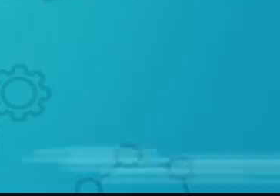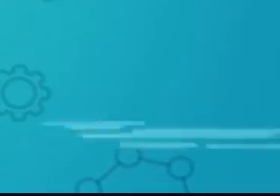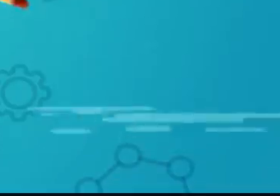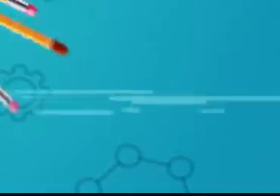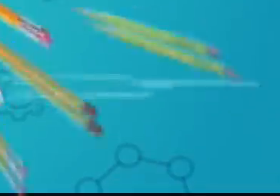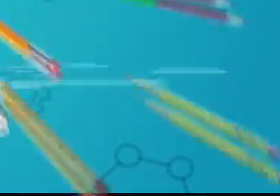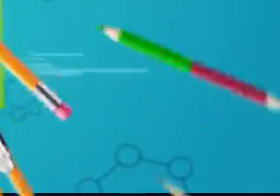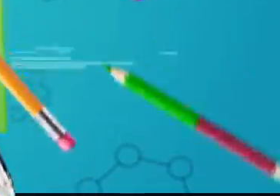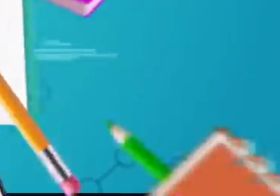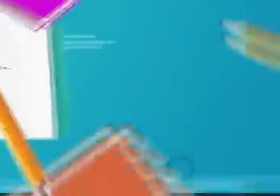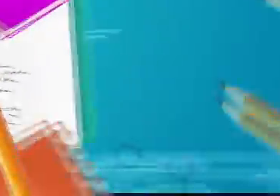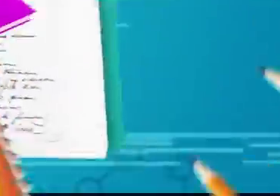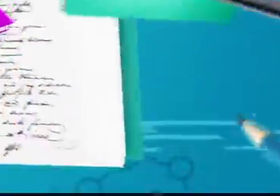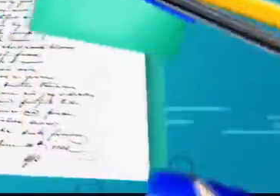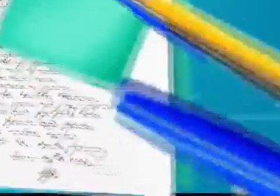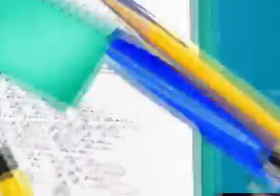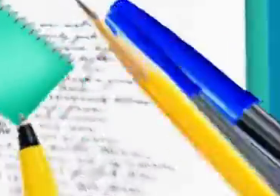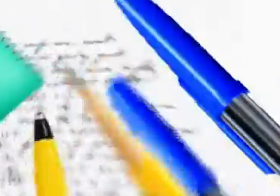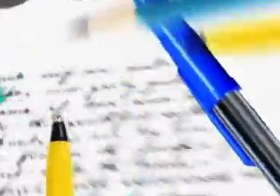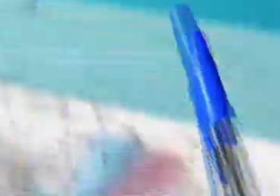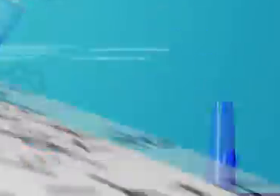Tchau, tchau! Tchau, tchau!